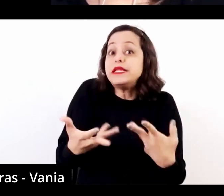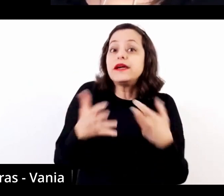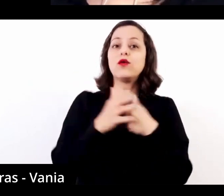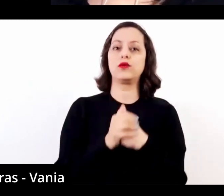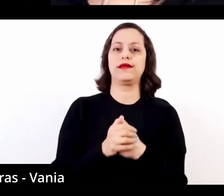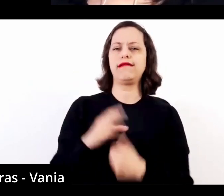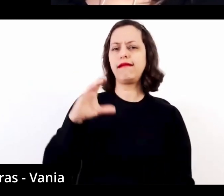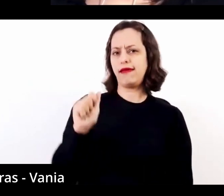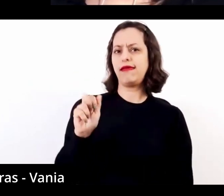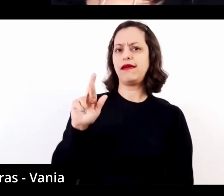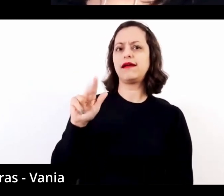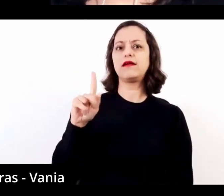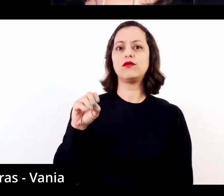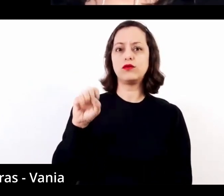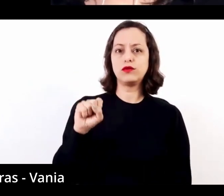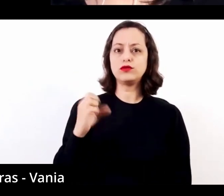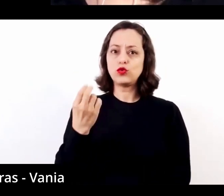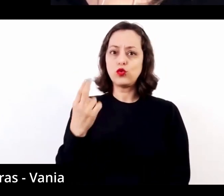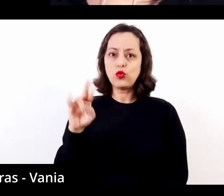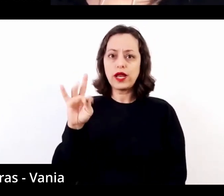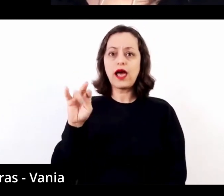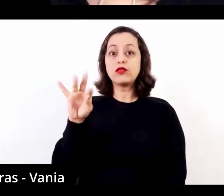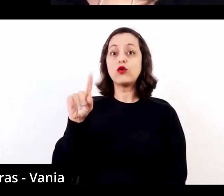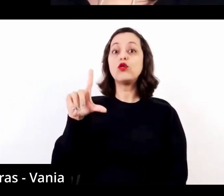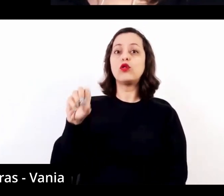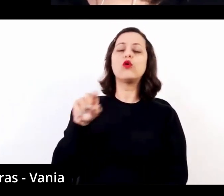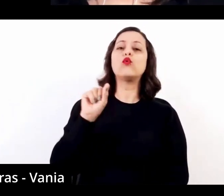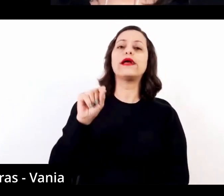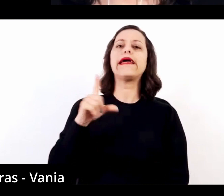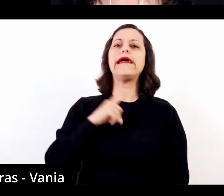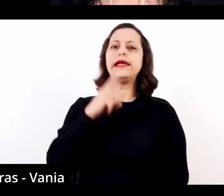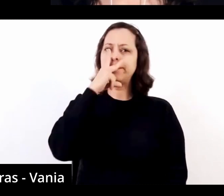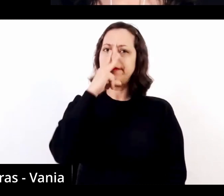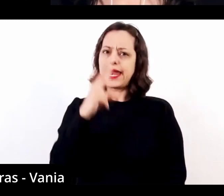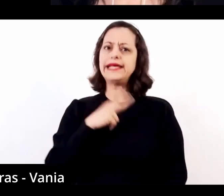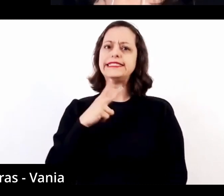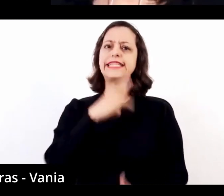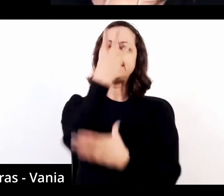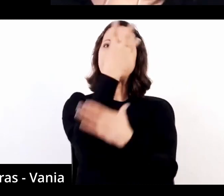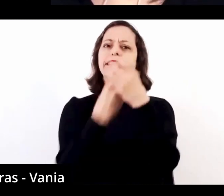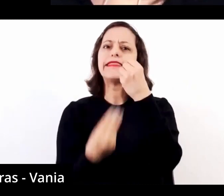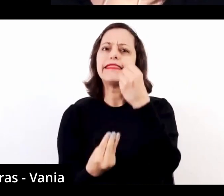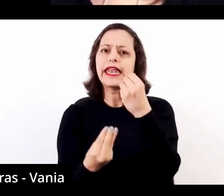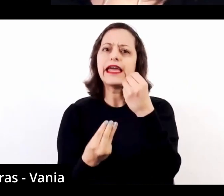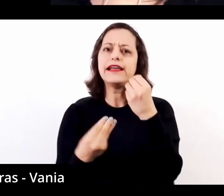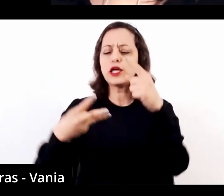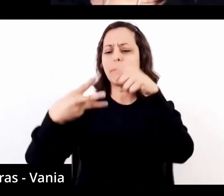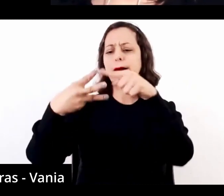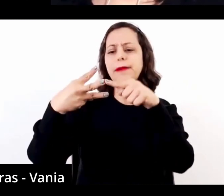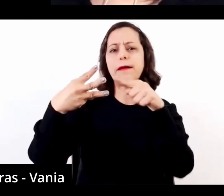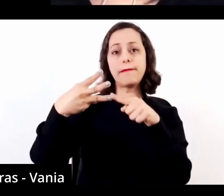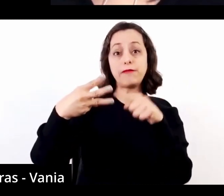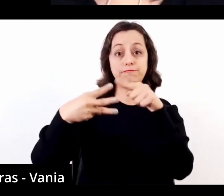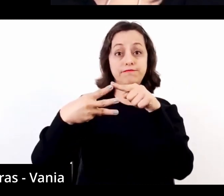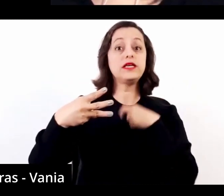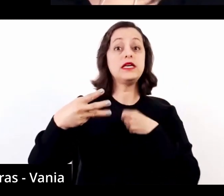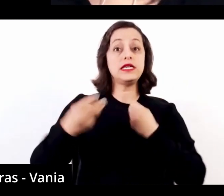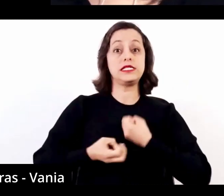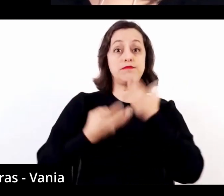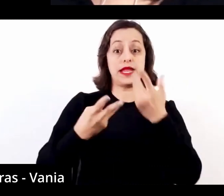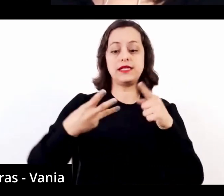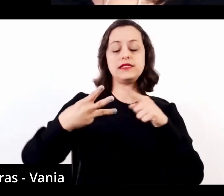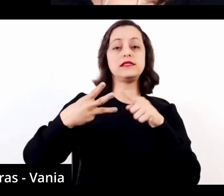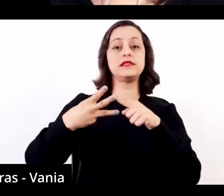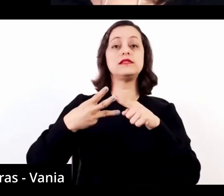repertório escolhido pelo Carlo Curattolo conjuga três dimensões singulares do violão. A expressão,